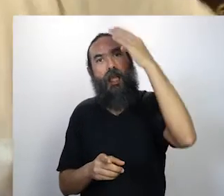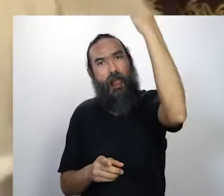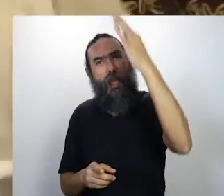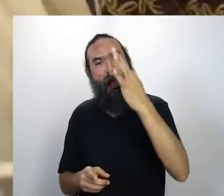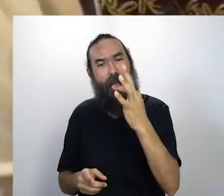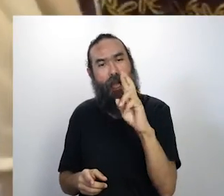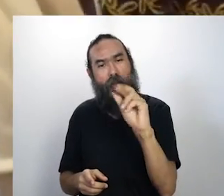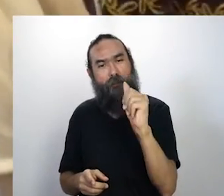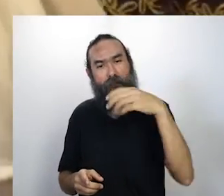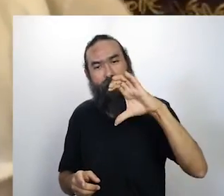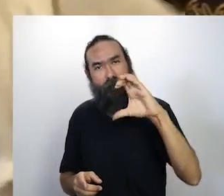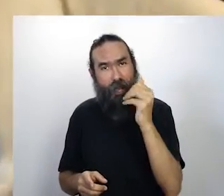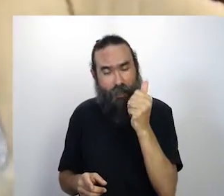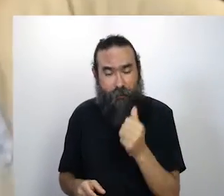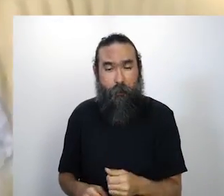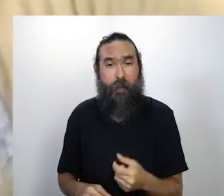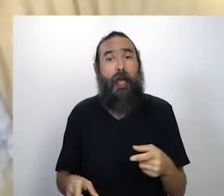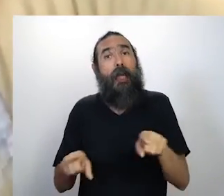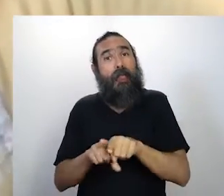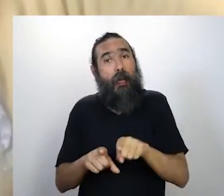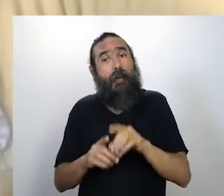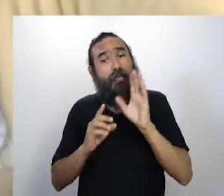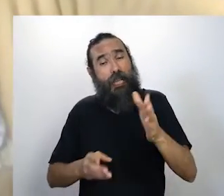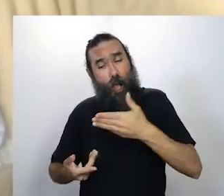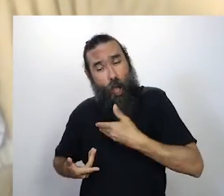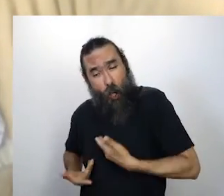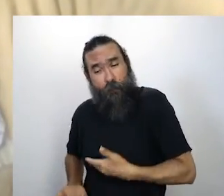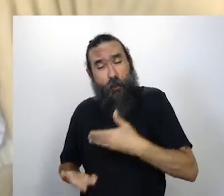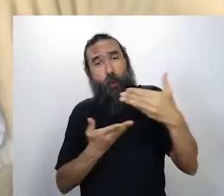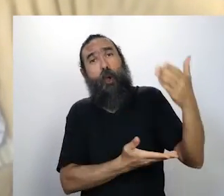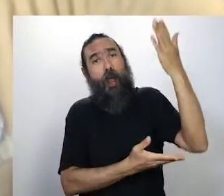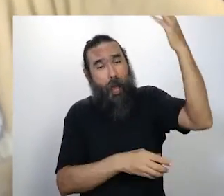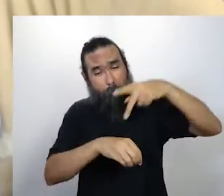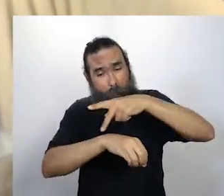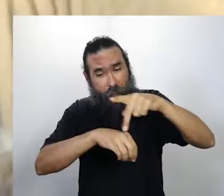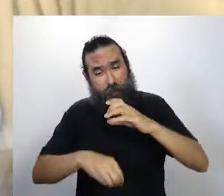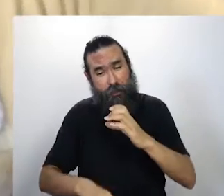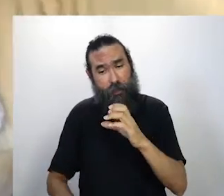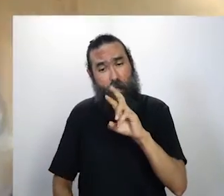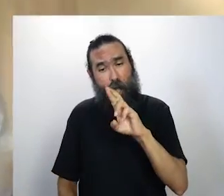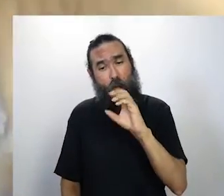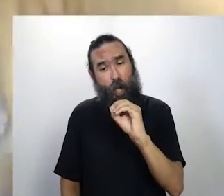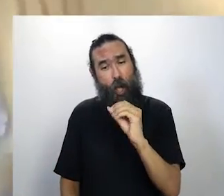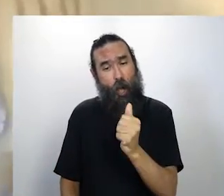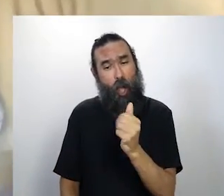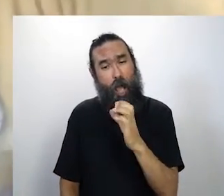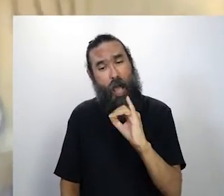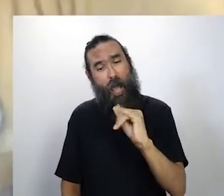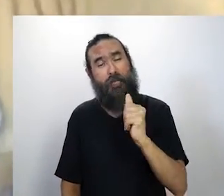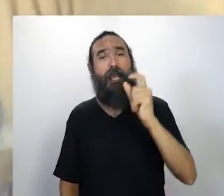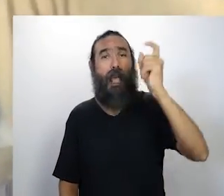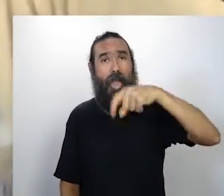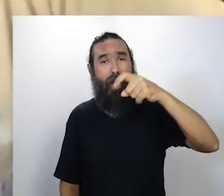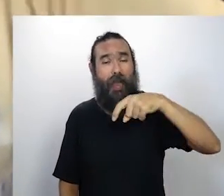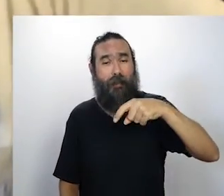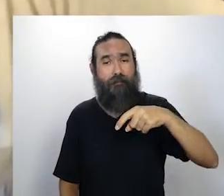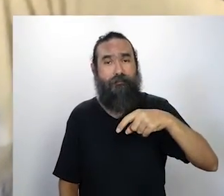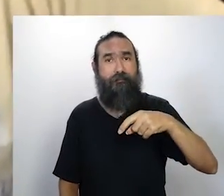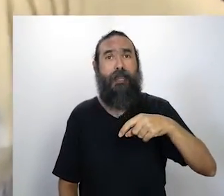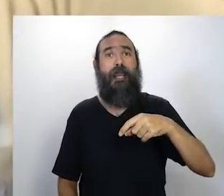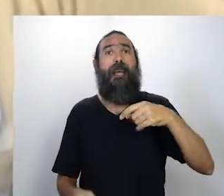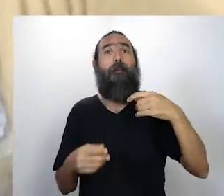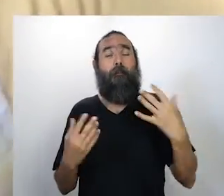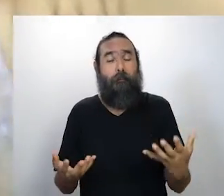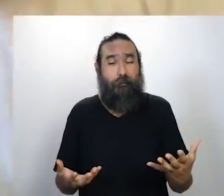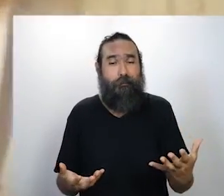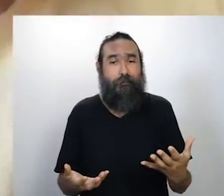eu estava... Tinha sido convidado para dirigir um festival na Croácia, que ia ser final de julho. E aí, tudo isso lá, por fevereiro, março, já começou a